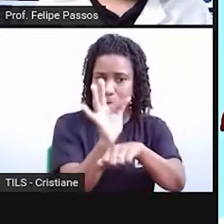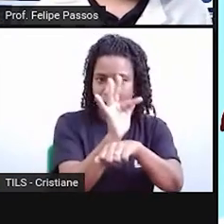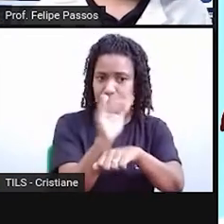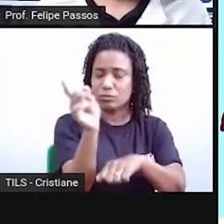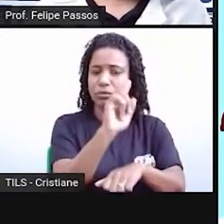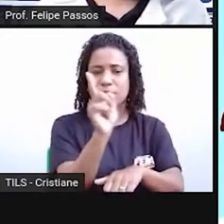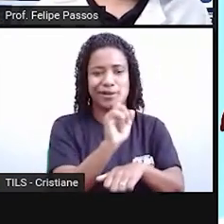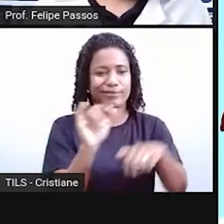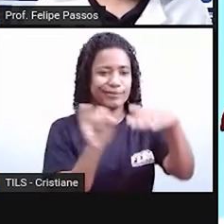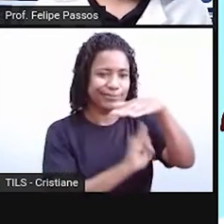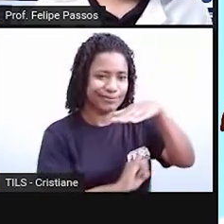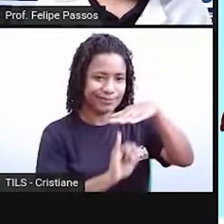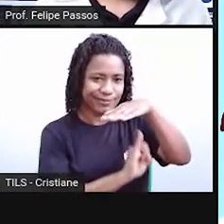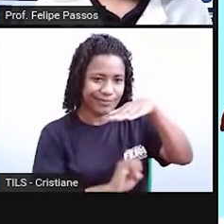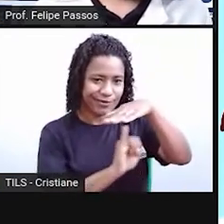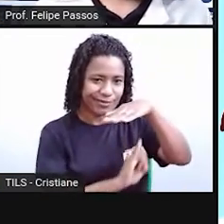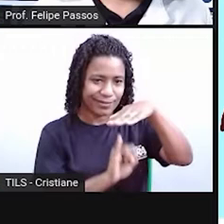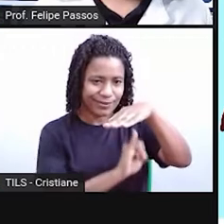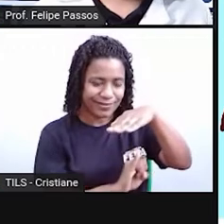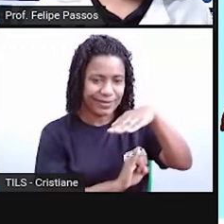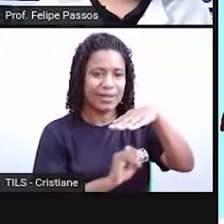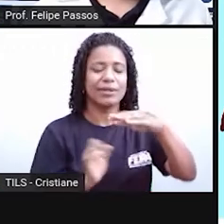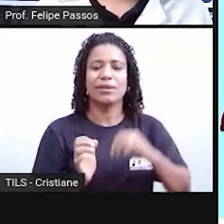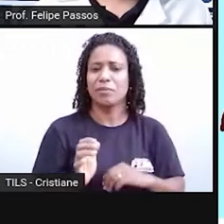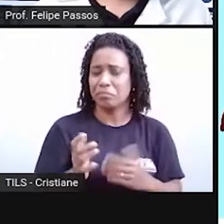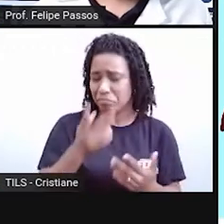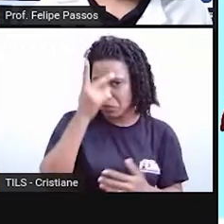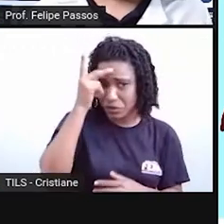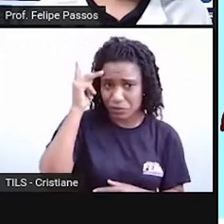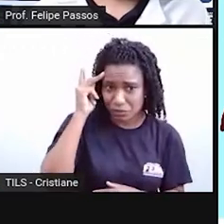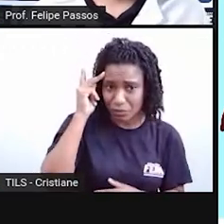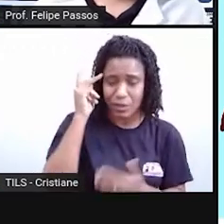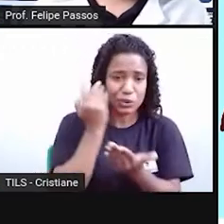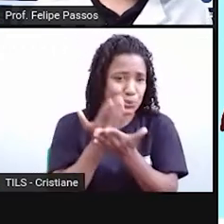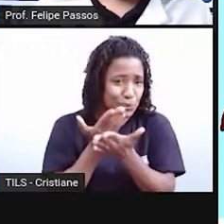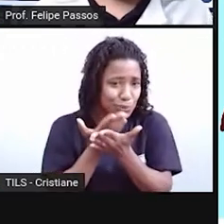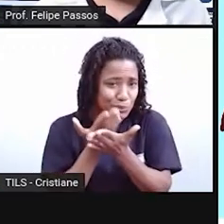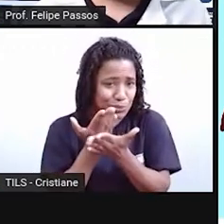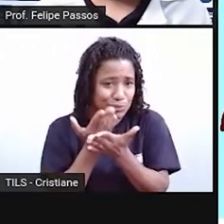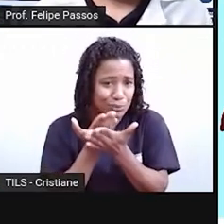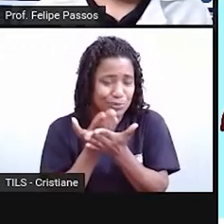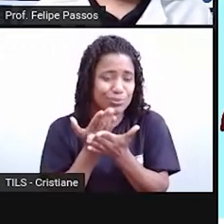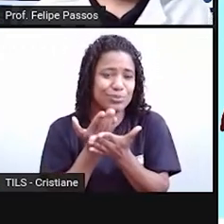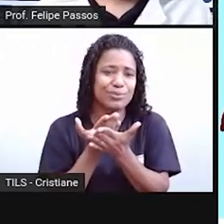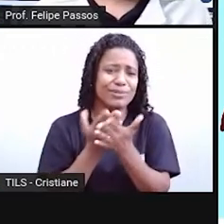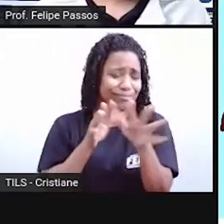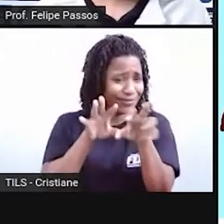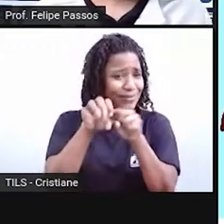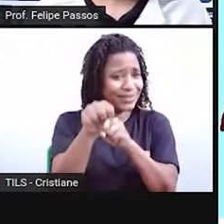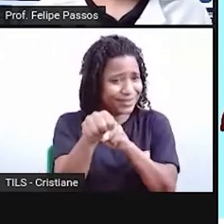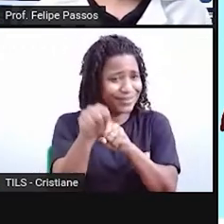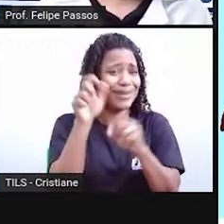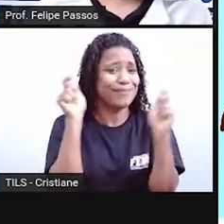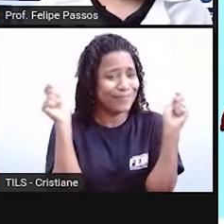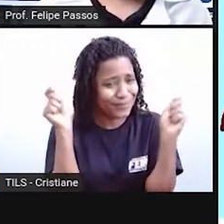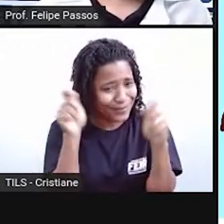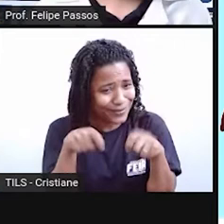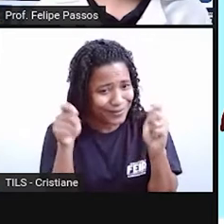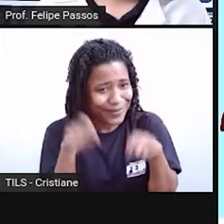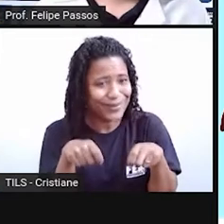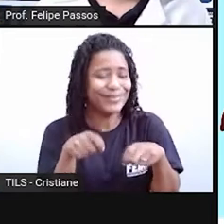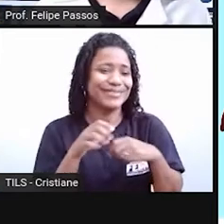Mesmo uma pessoa que tem conhecimento, uma pessoa estudiosa, no dia a dia, ela pode usar expressões,